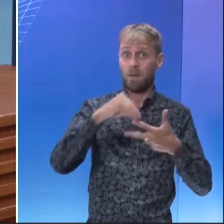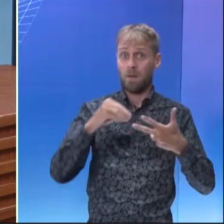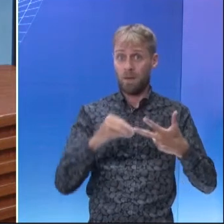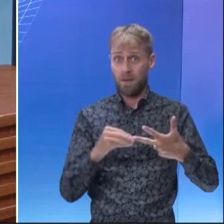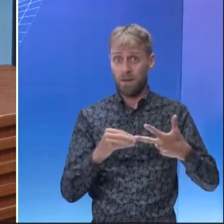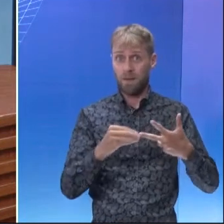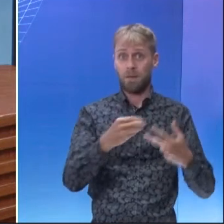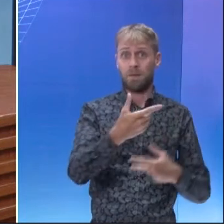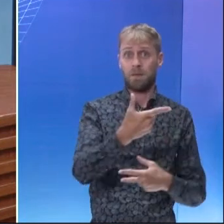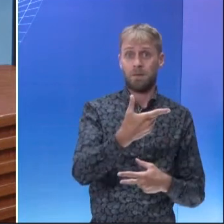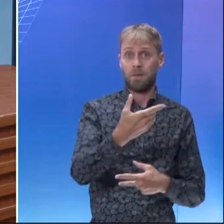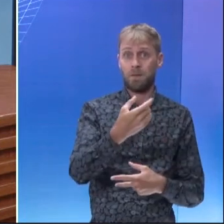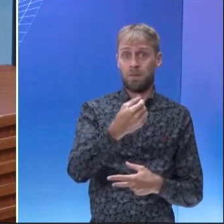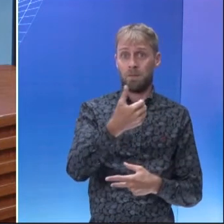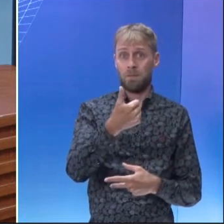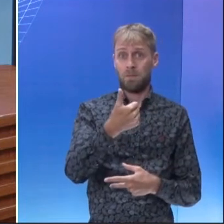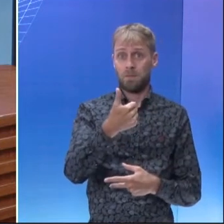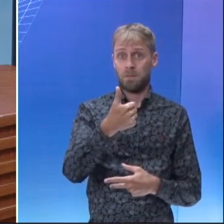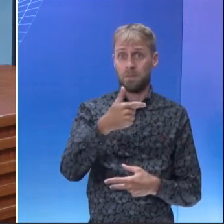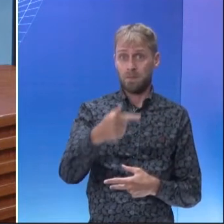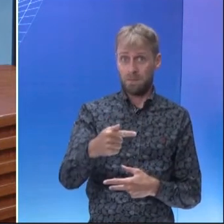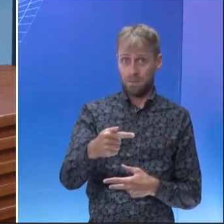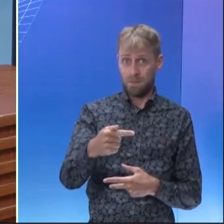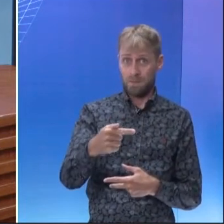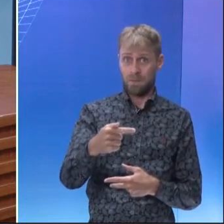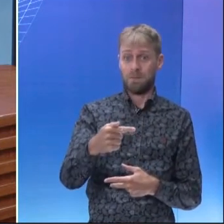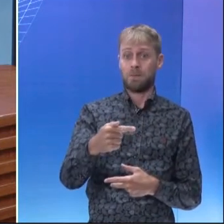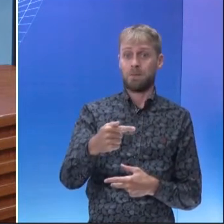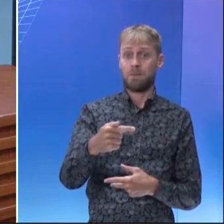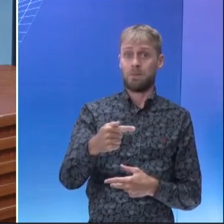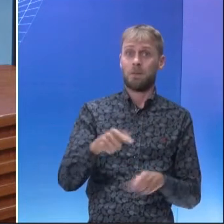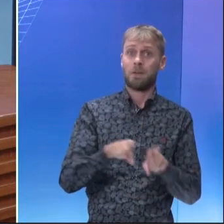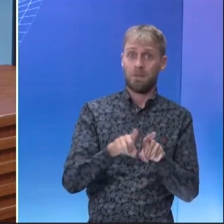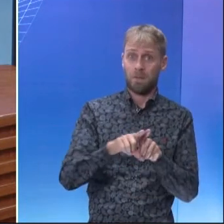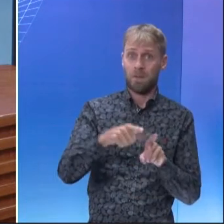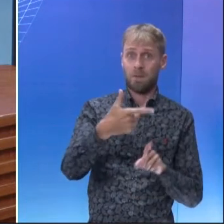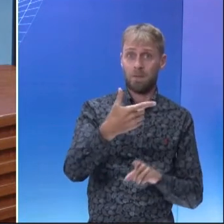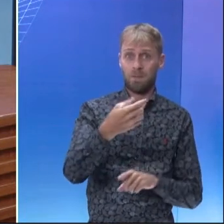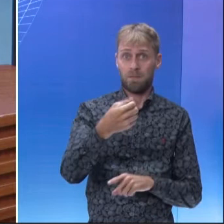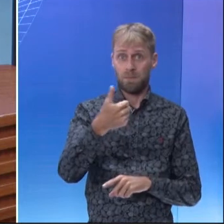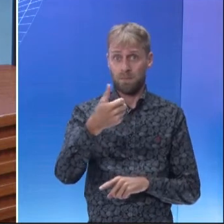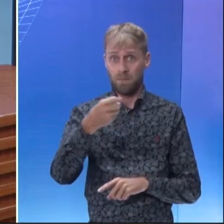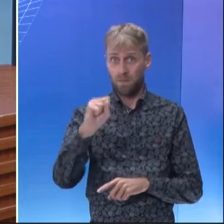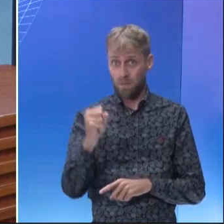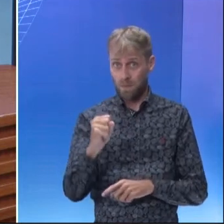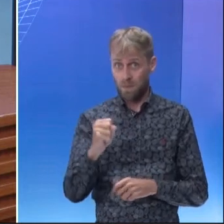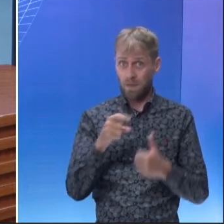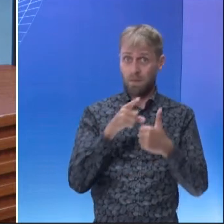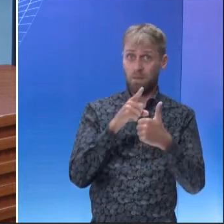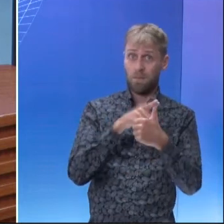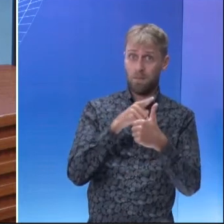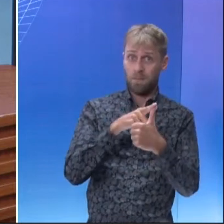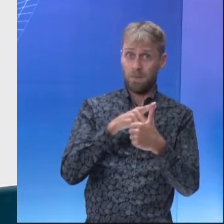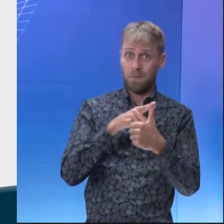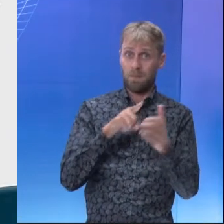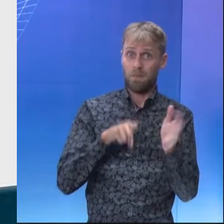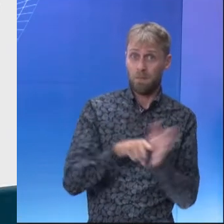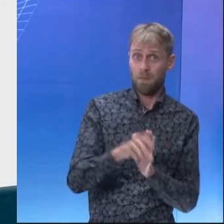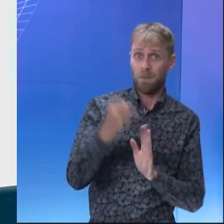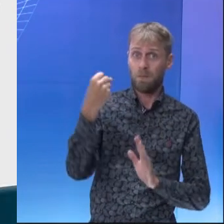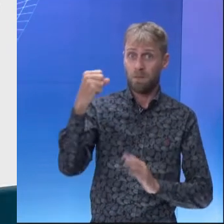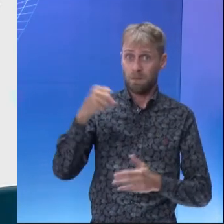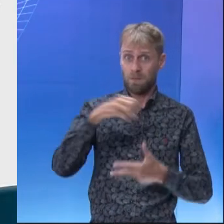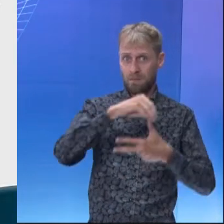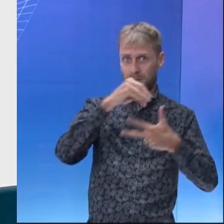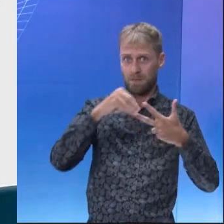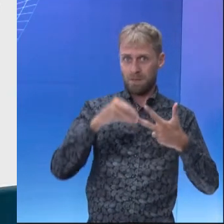de 2018, 2017 e 2018. A primeira questão é a questão 88 do Enem